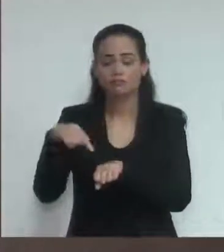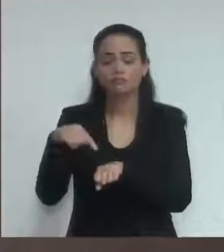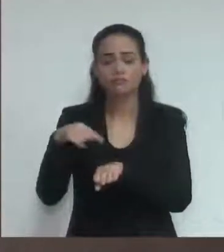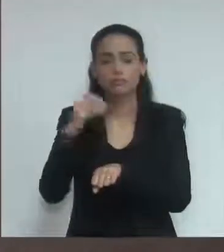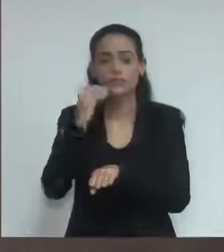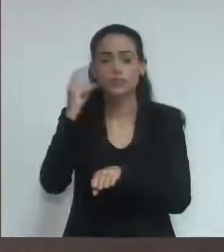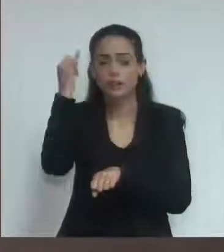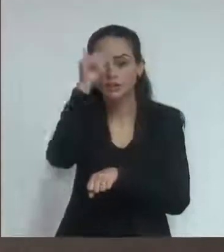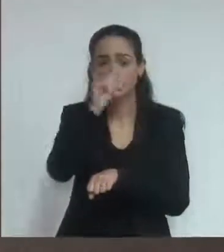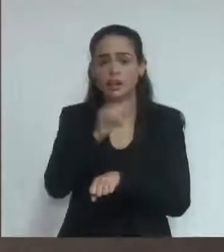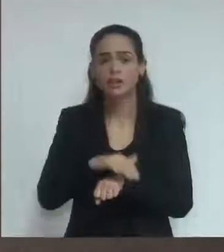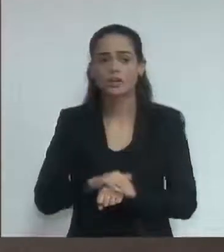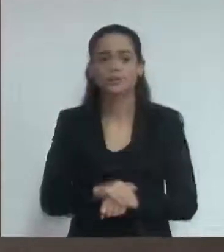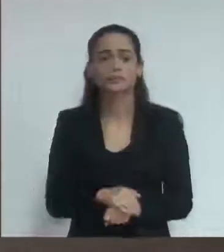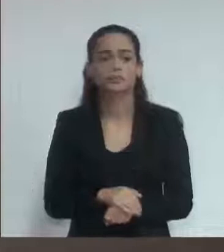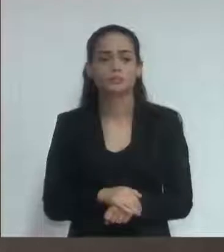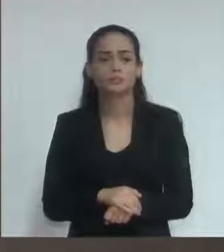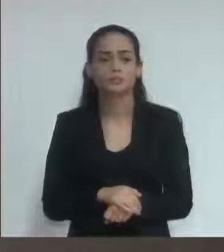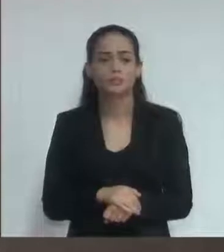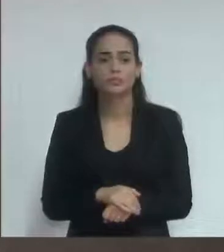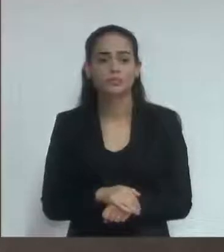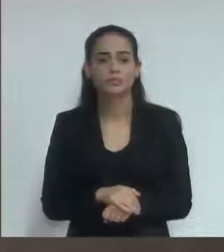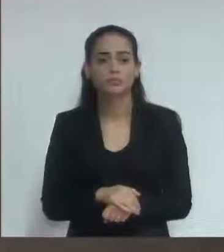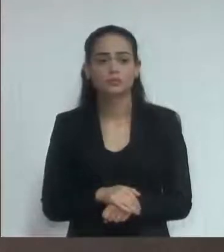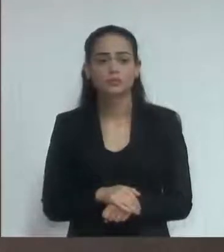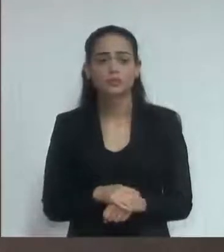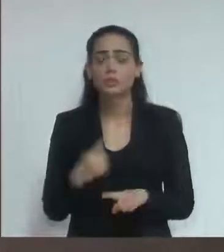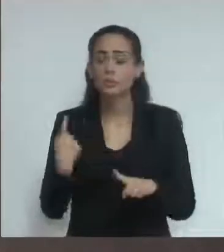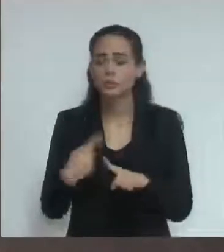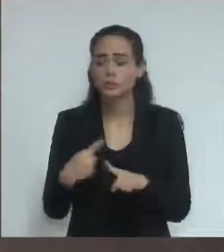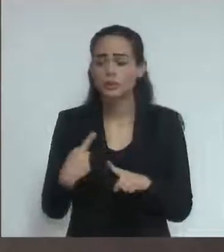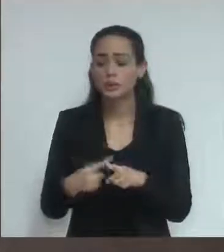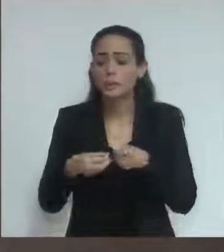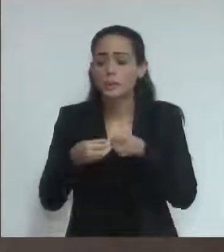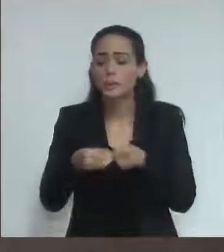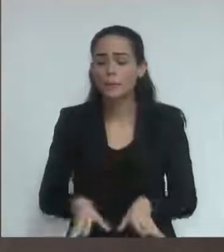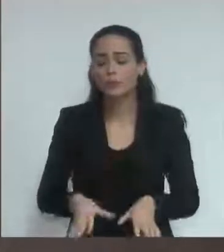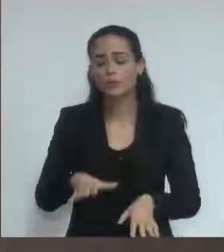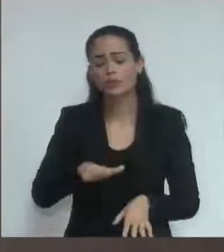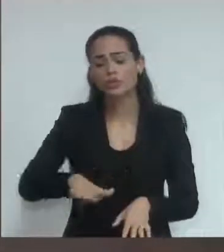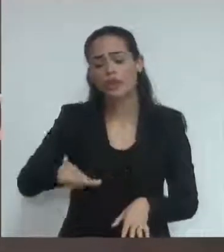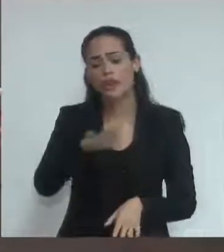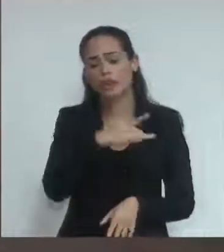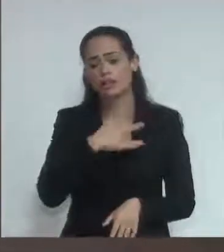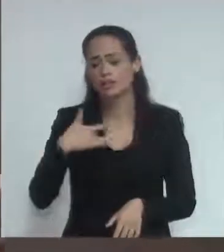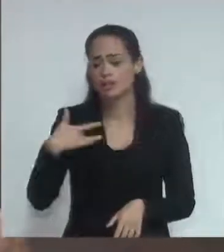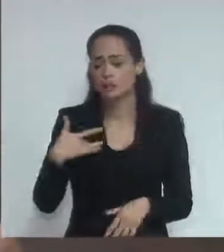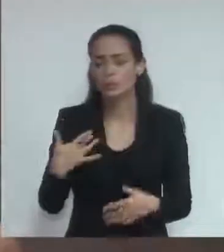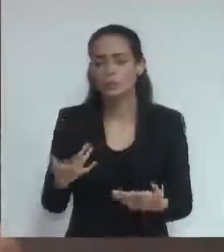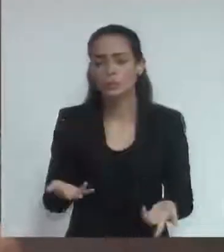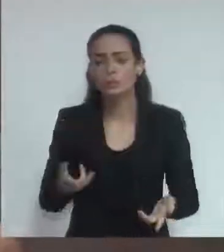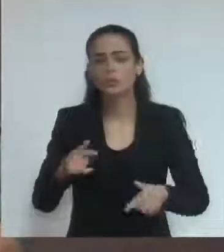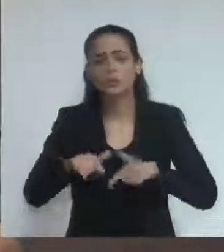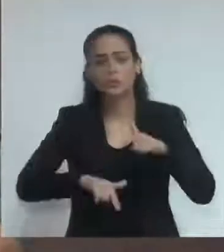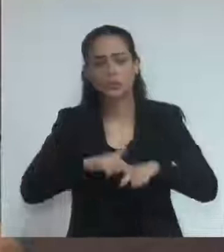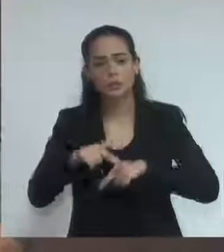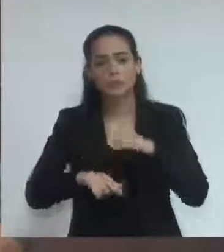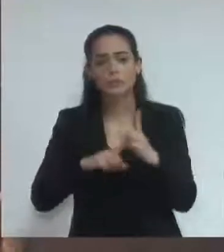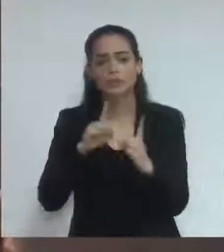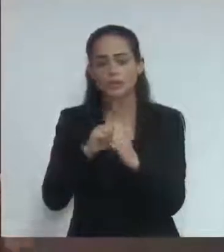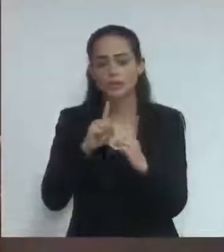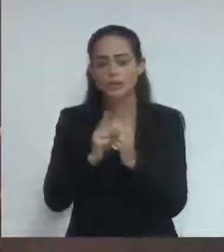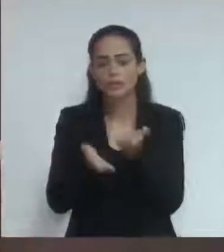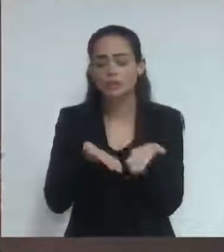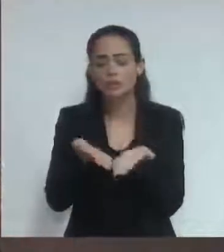Sim, sem dúvida. Porque isso daí coloca em xeque a saúde do nosso município, o trabalho do nosso município,